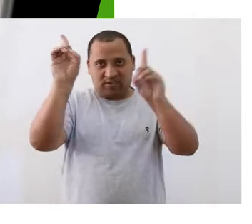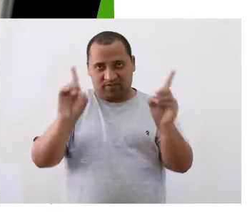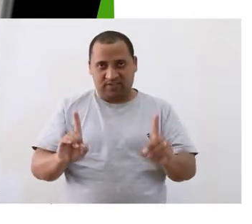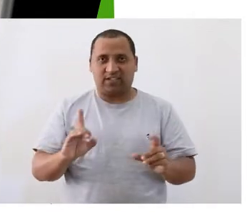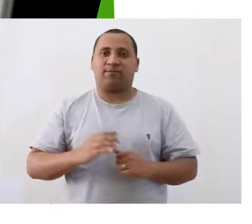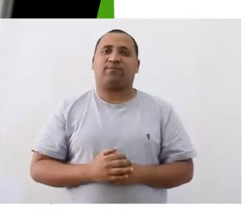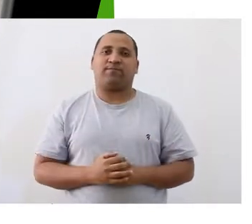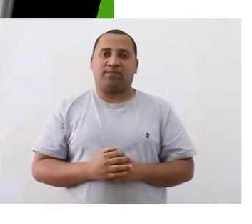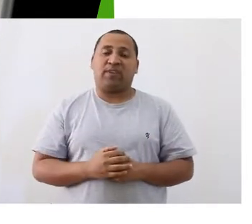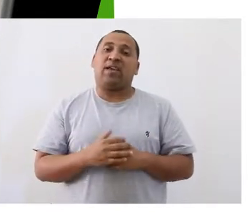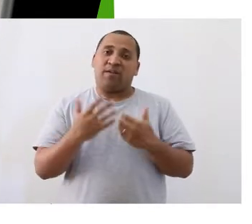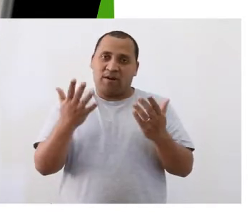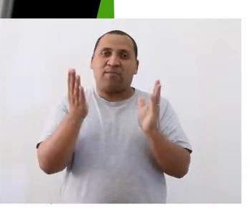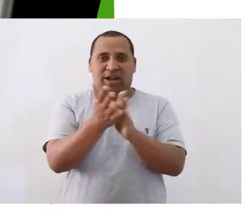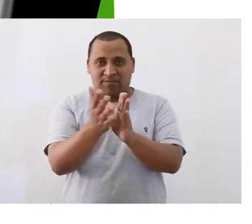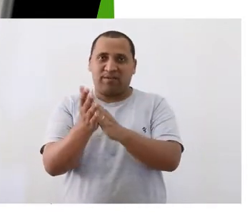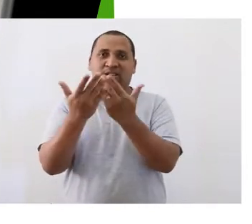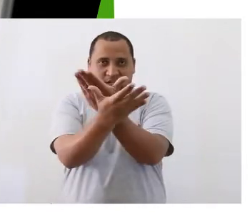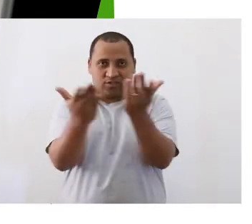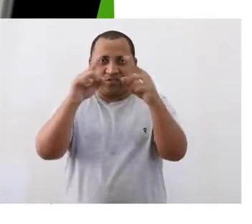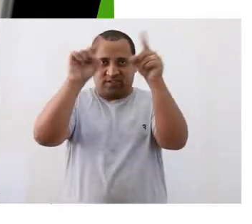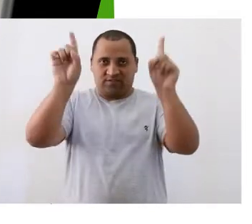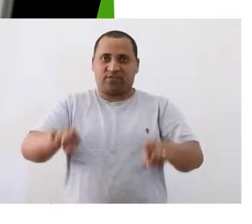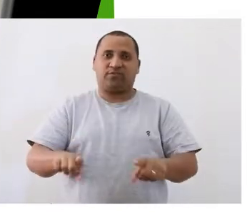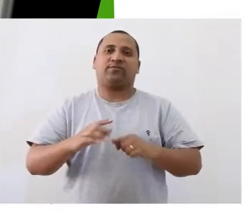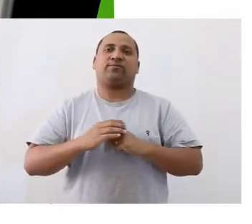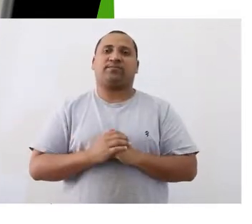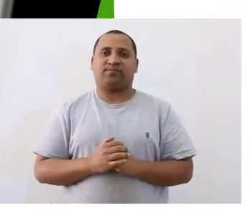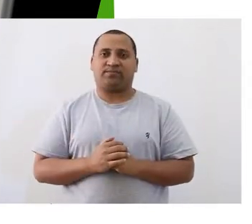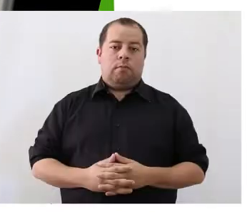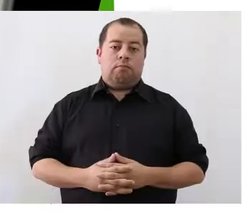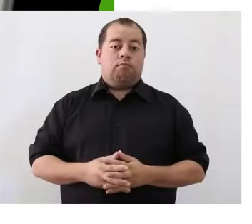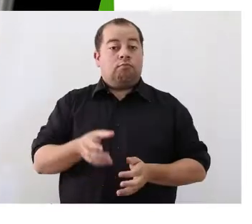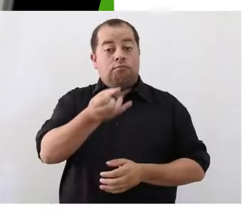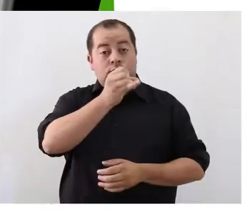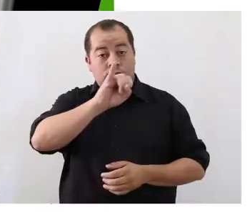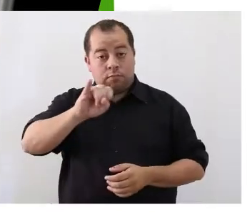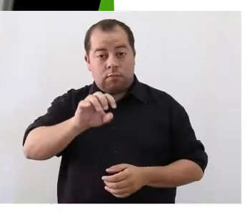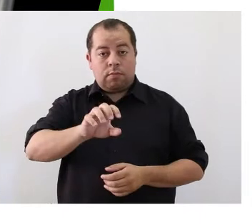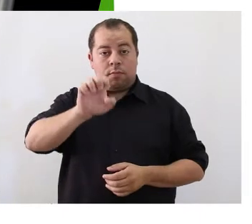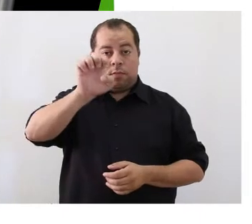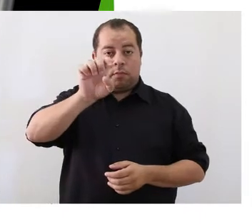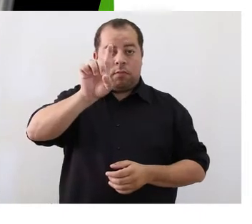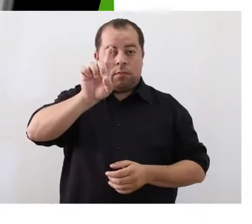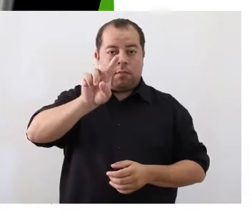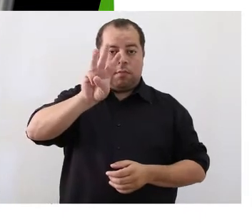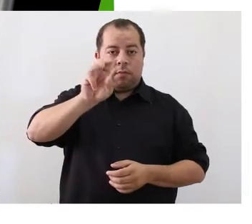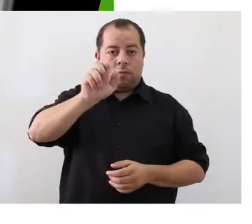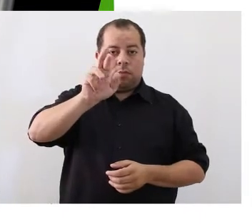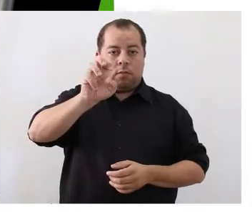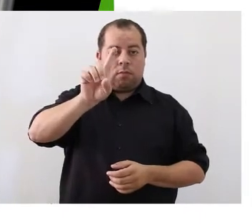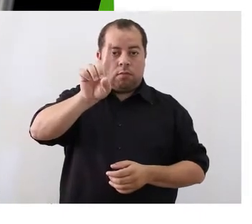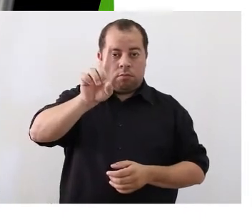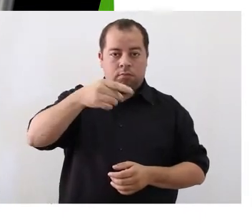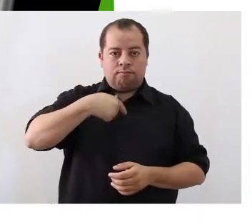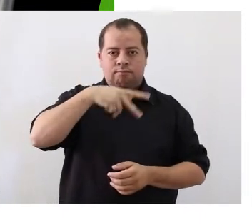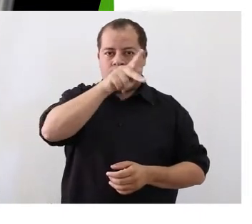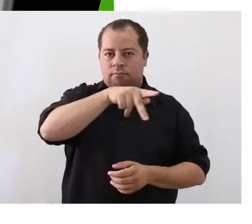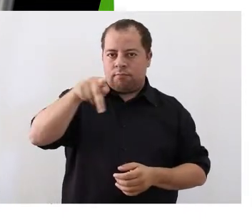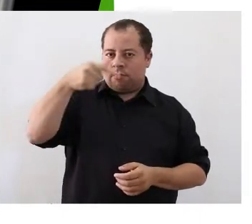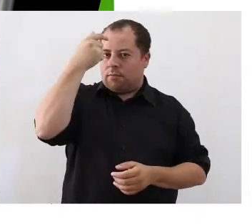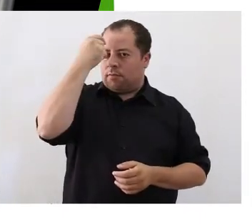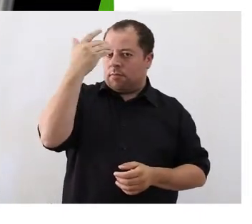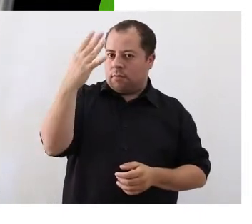pessoas com deficiência. Parabéns a todos os servidores públicos. Olá, meu nome é Hedor de Pessano. Sou